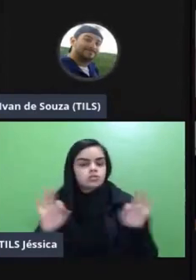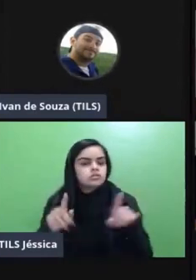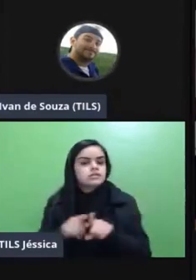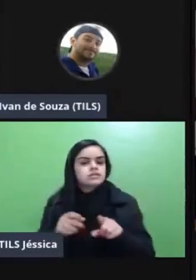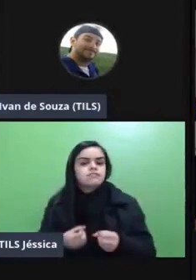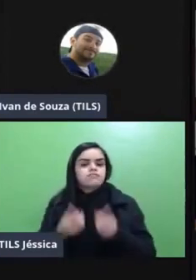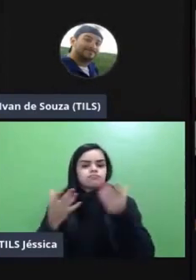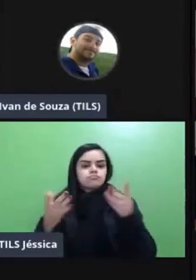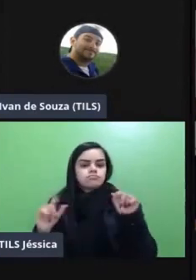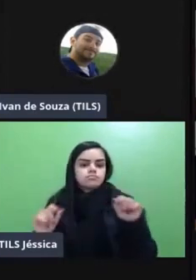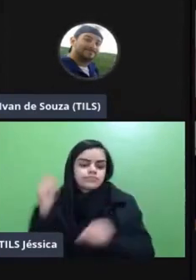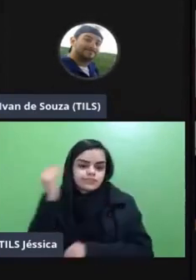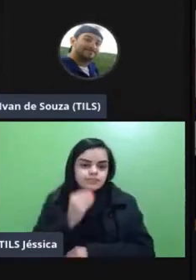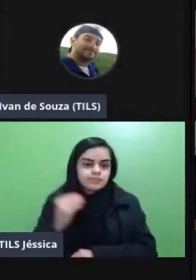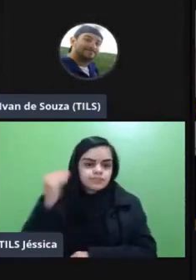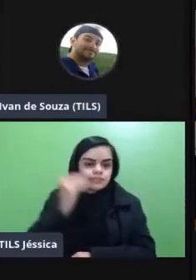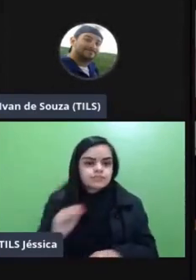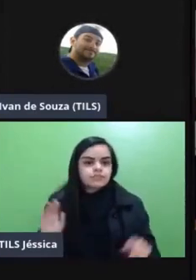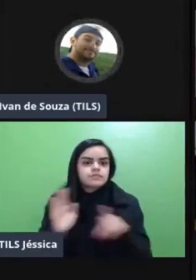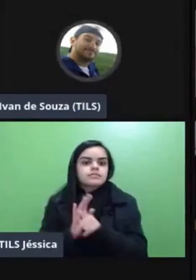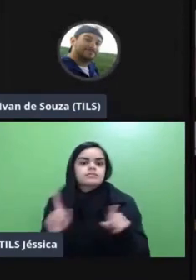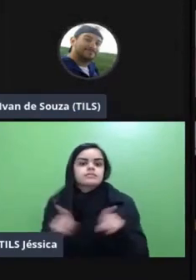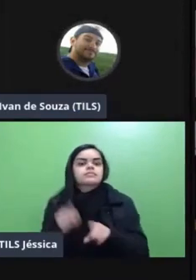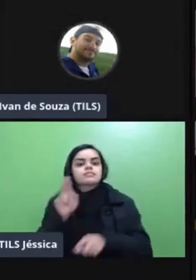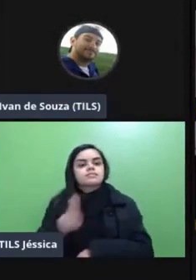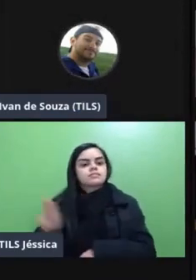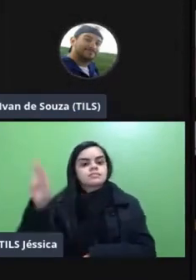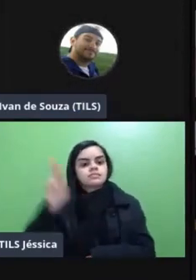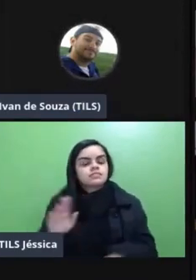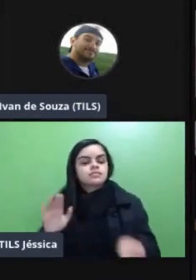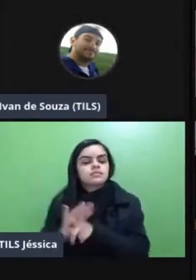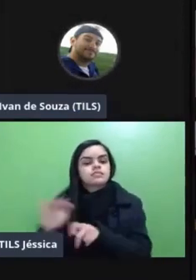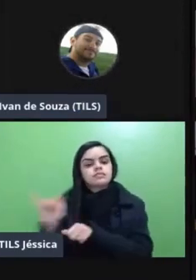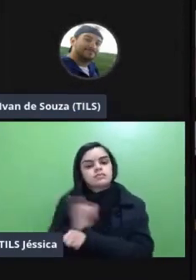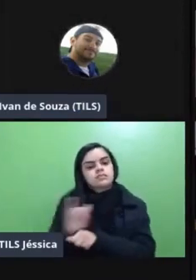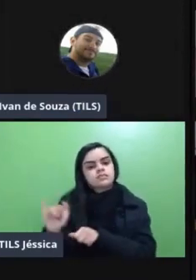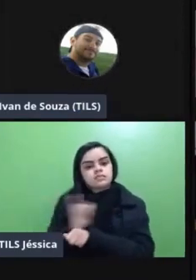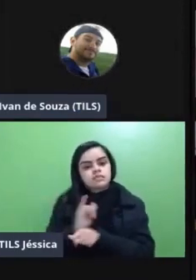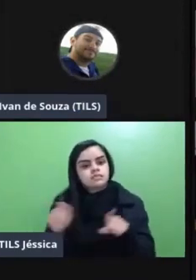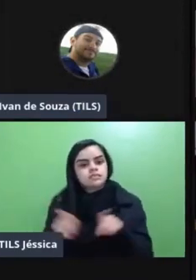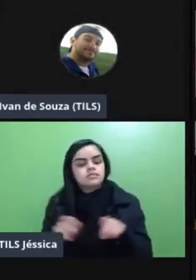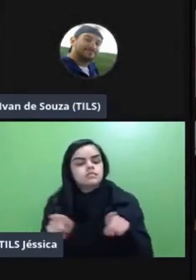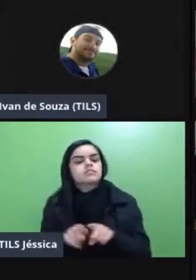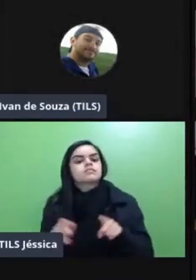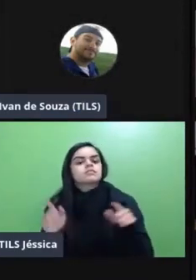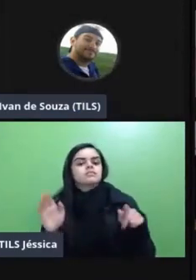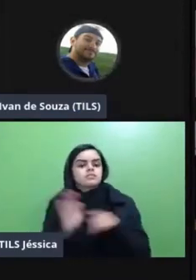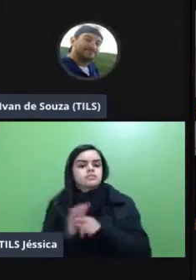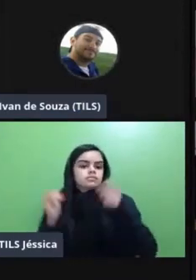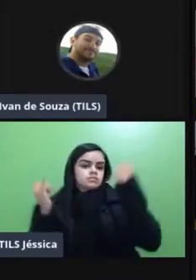e compartilhando as experiências né do uso da do recurso questionário como isso tem sido produtivo